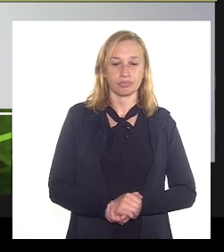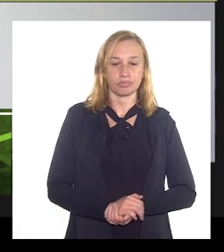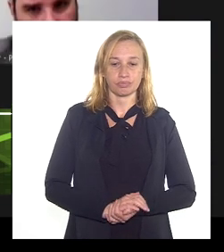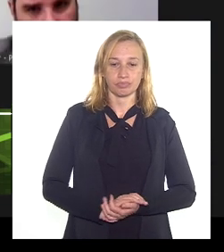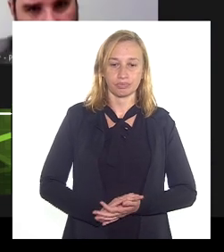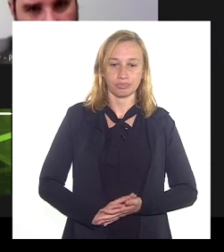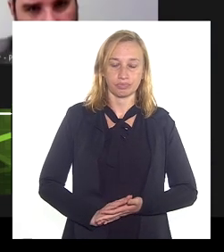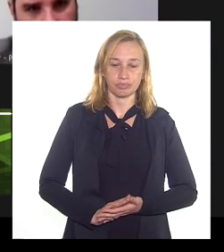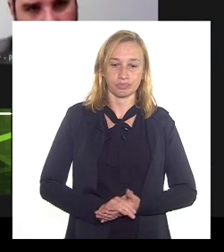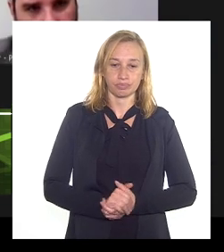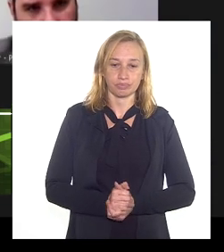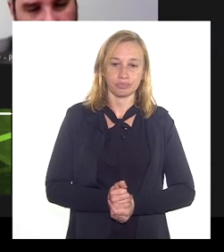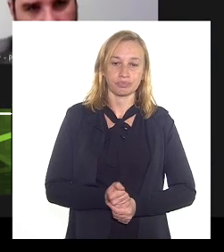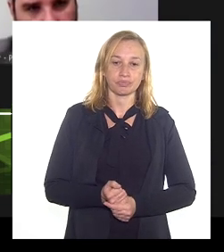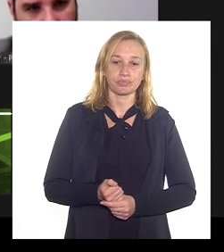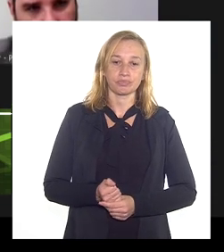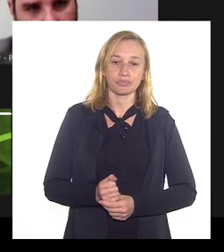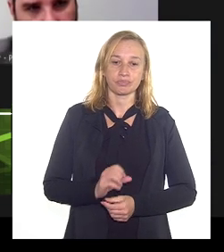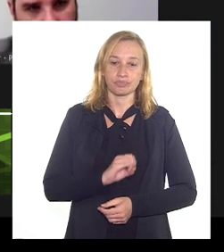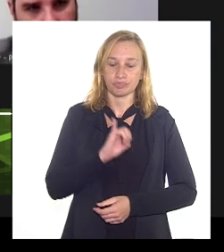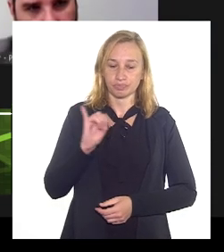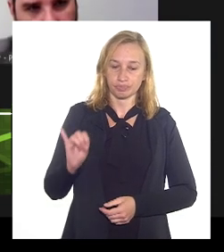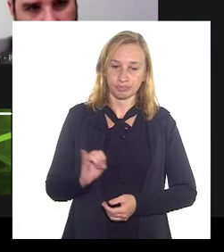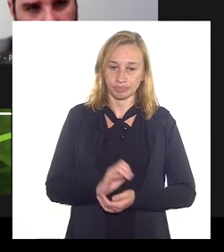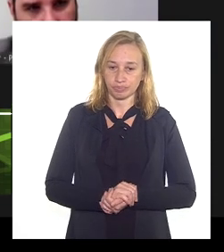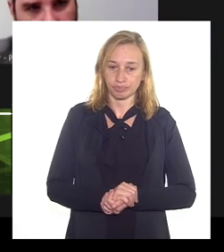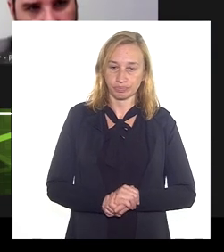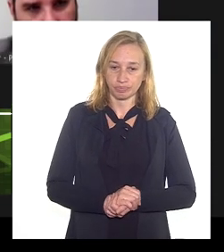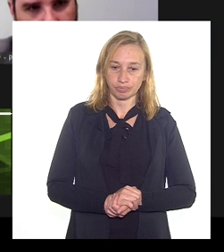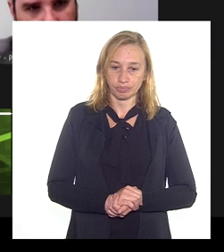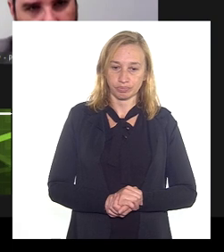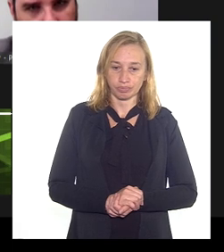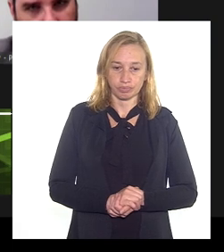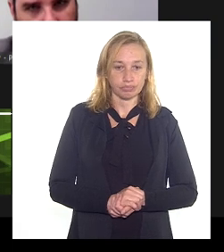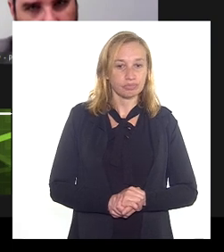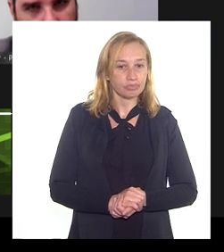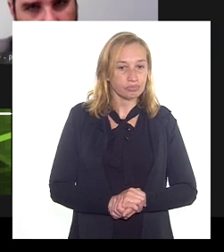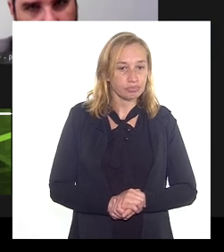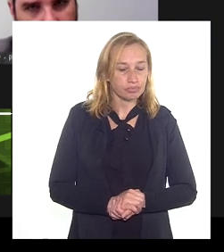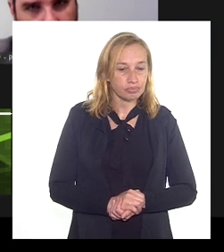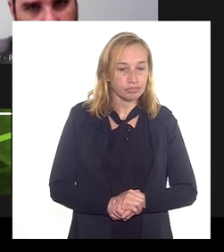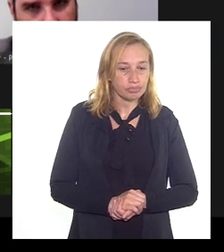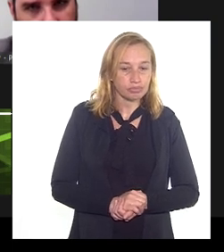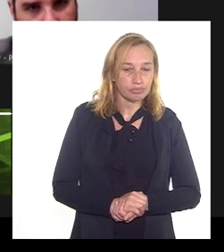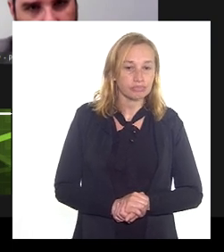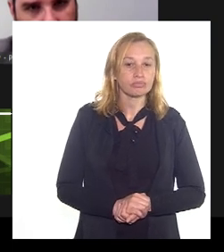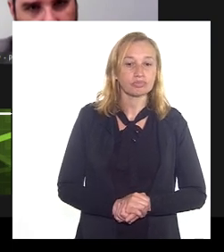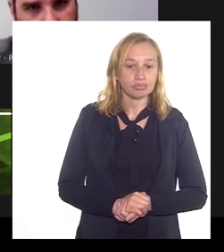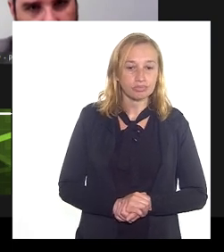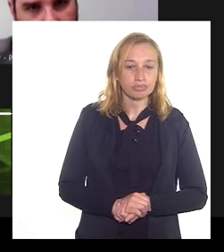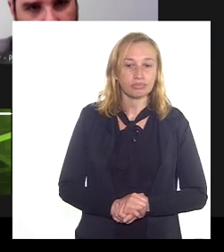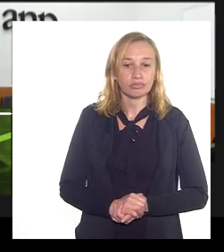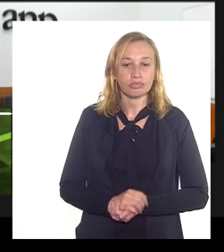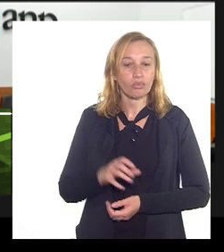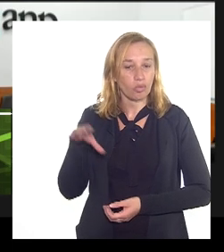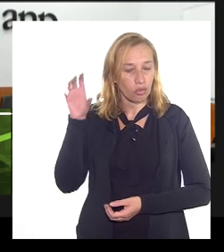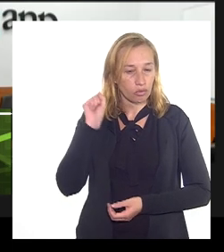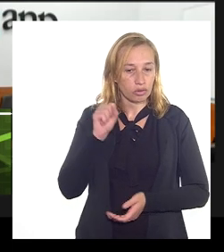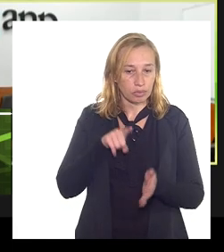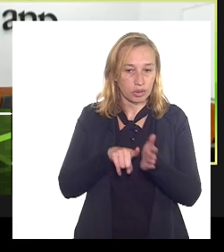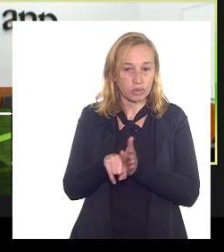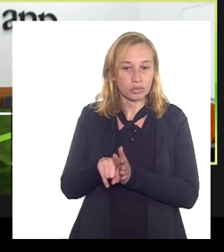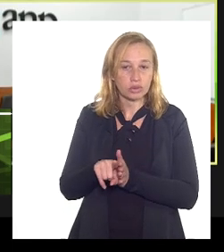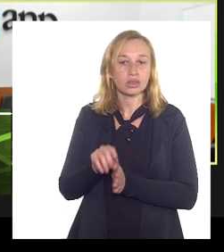oi oi oi oi oi ouviu a pergunta oi eu ouvi